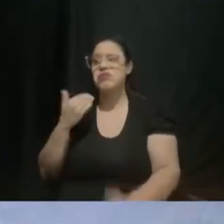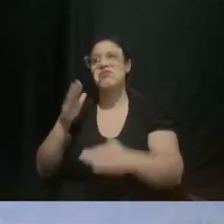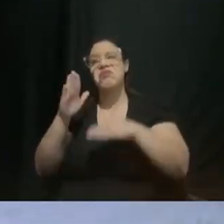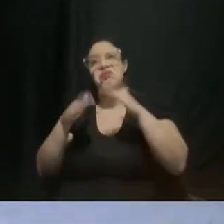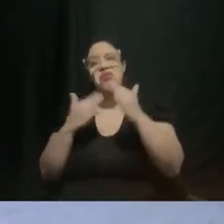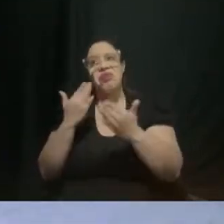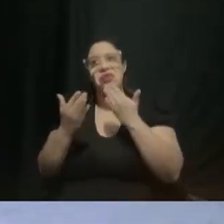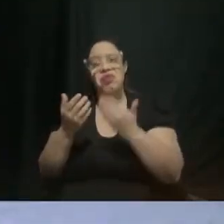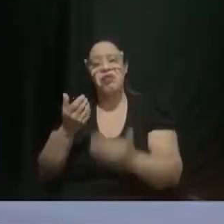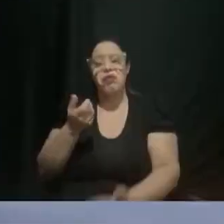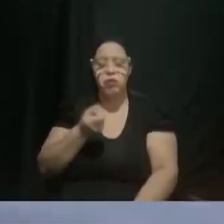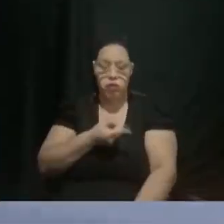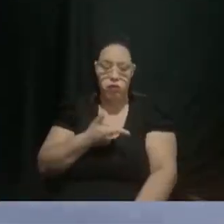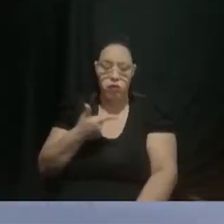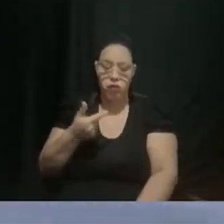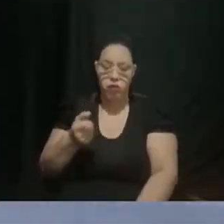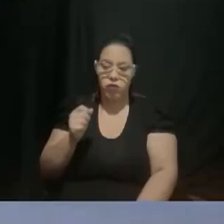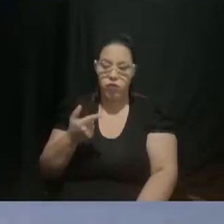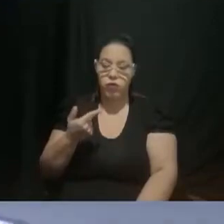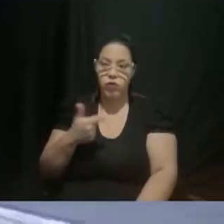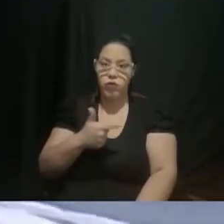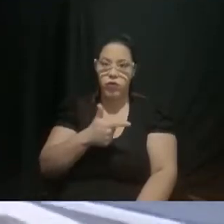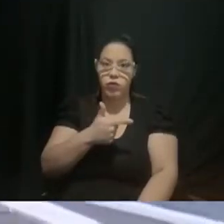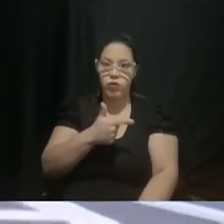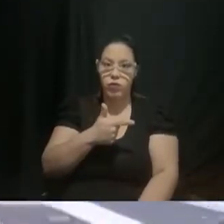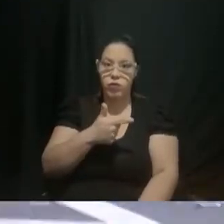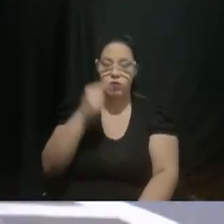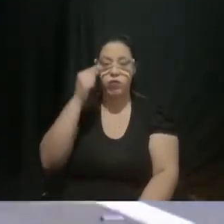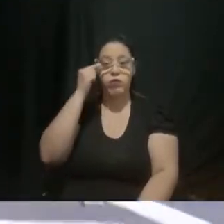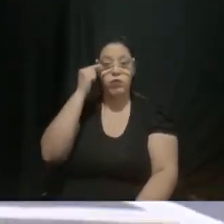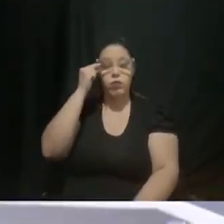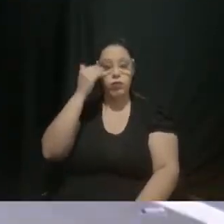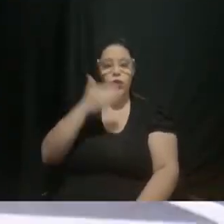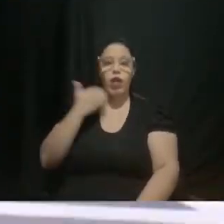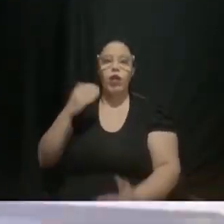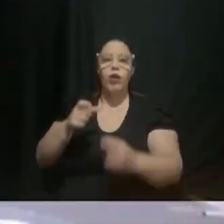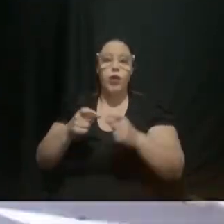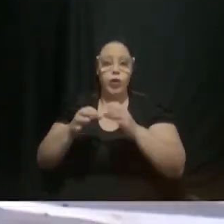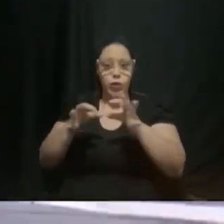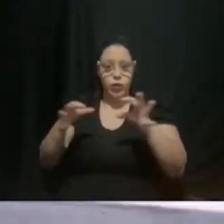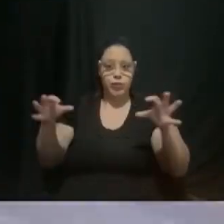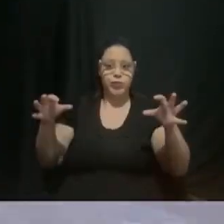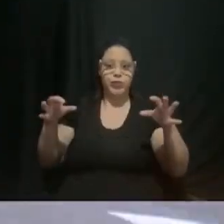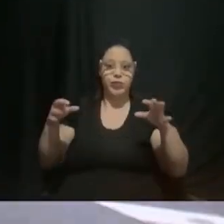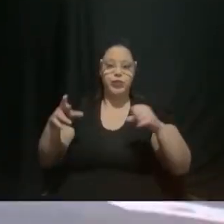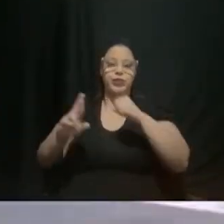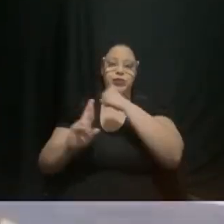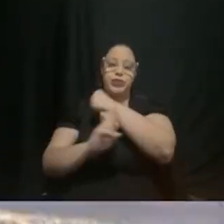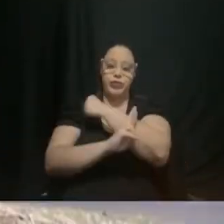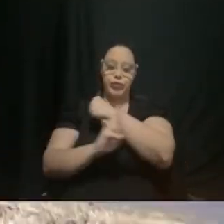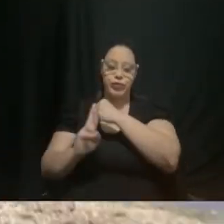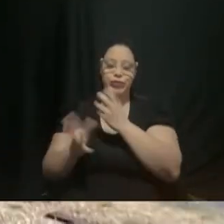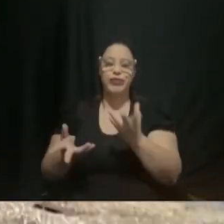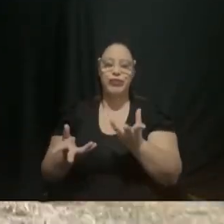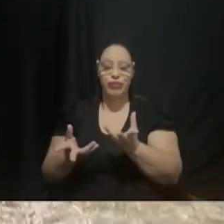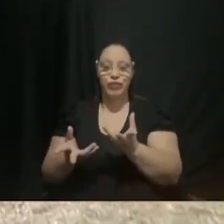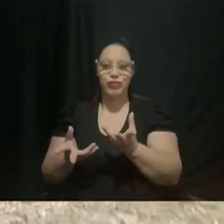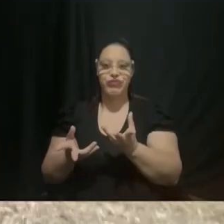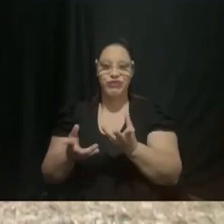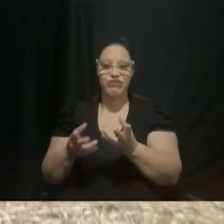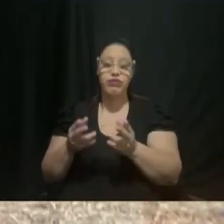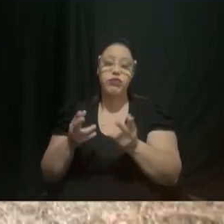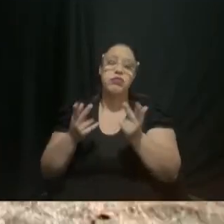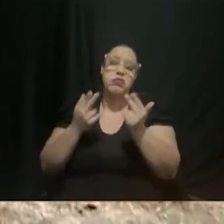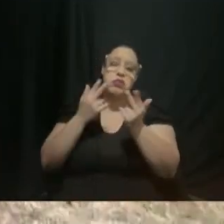151 pessoas morreram a maioria dos acidentes ocorrem nas rodovias e tem um aspecto em comum Infelizmente